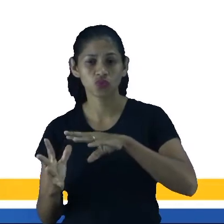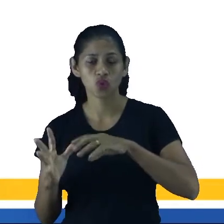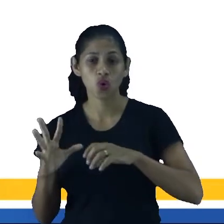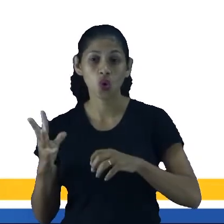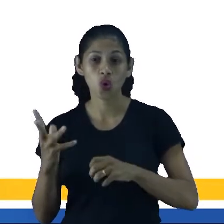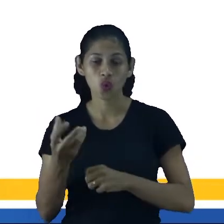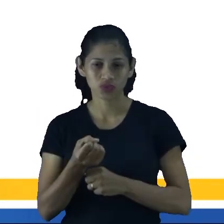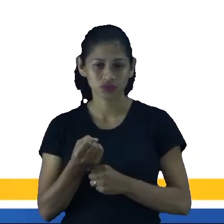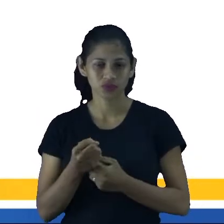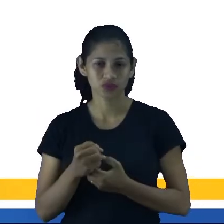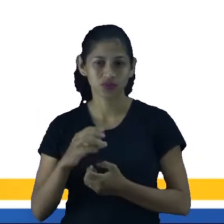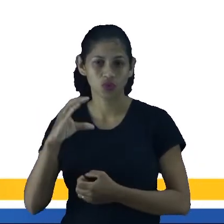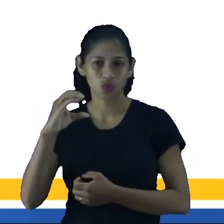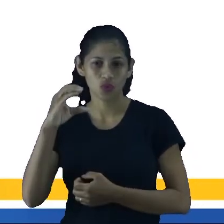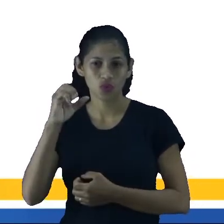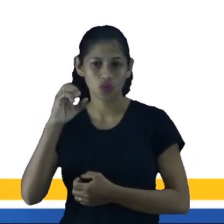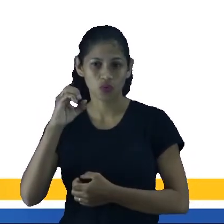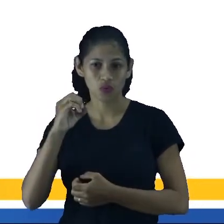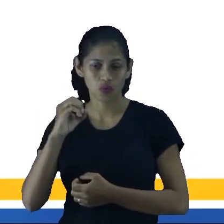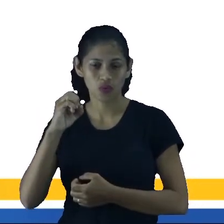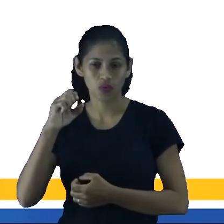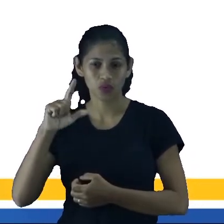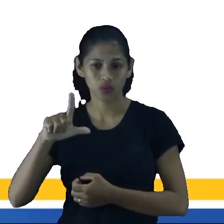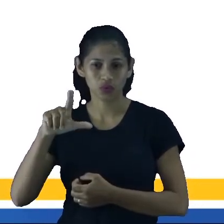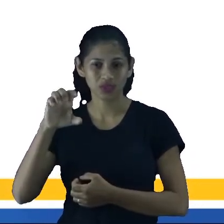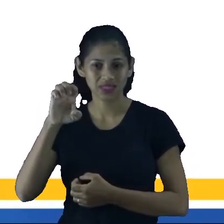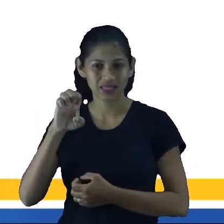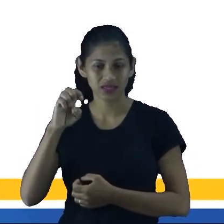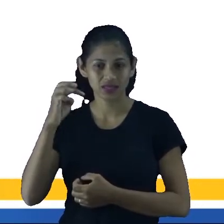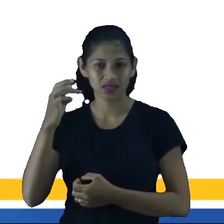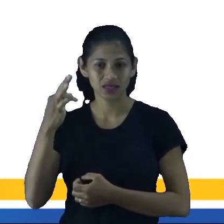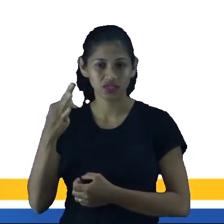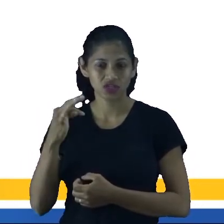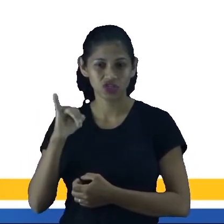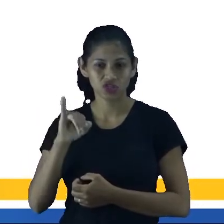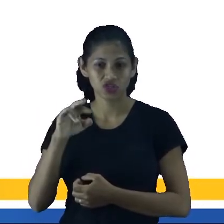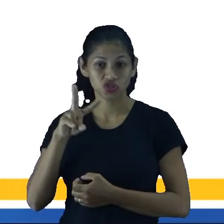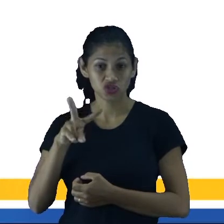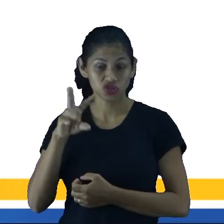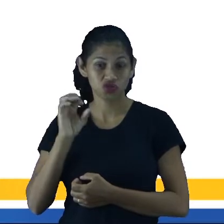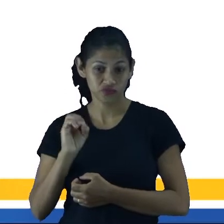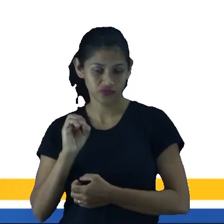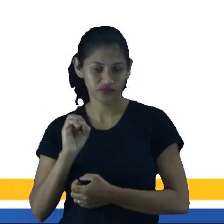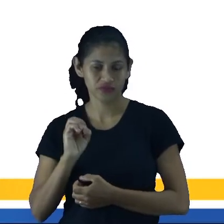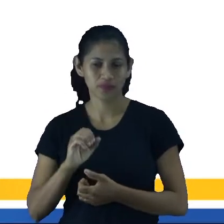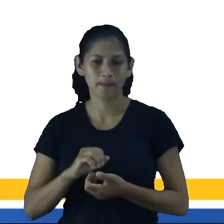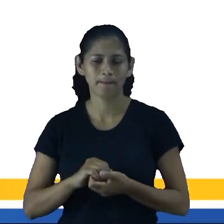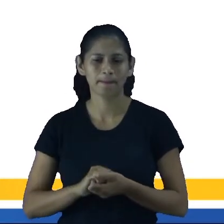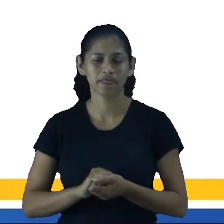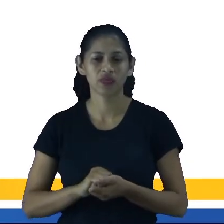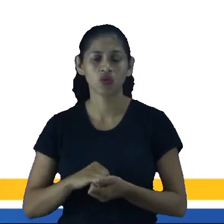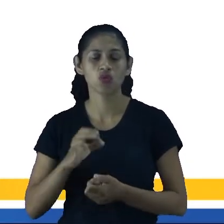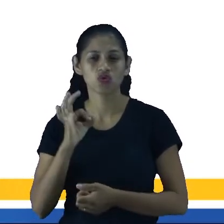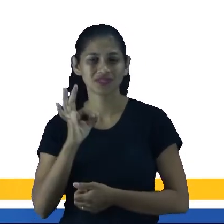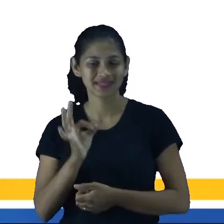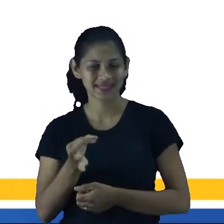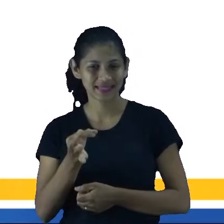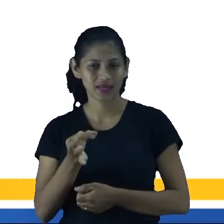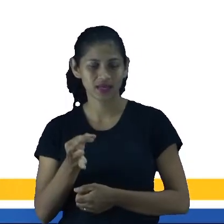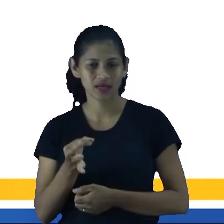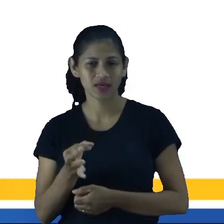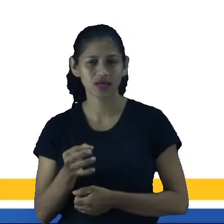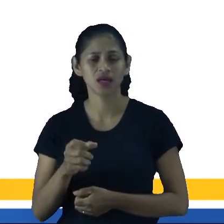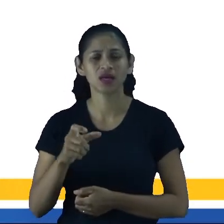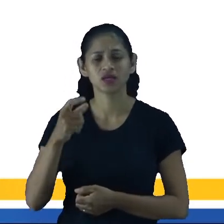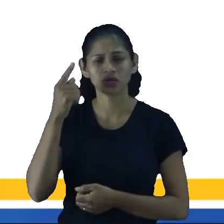gente indica a quantidade de pessoas, mas ela não está no plural, ela está no singular. Então o correto é la gente e pensa, né? Ou seja, a gente